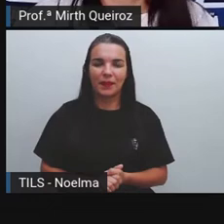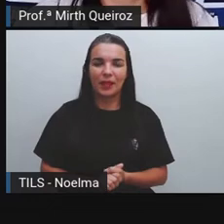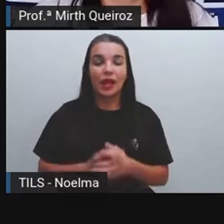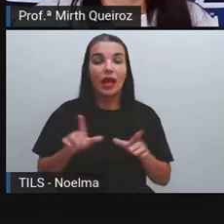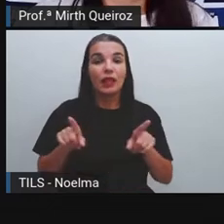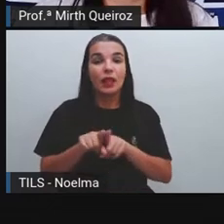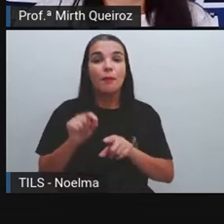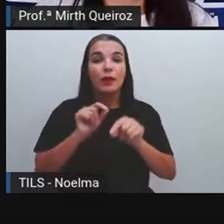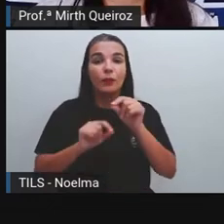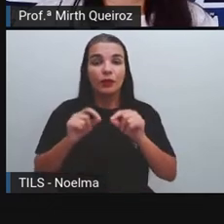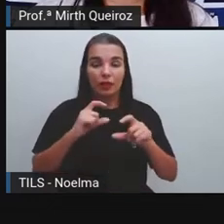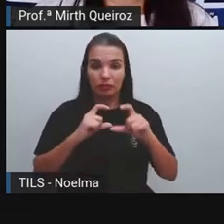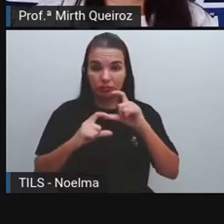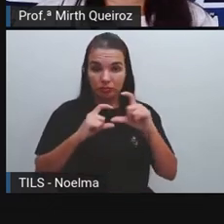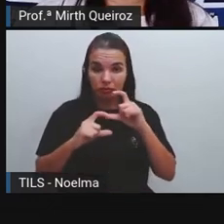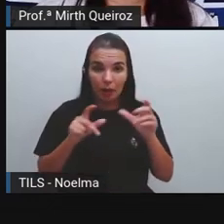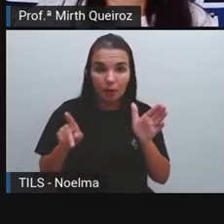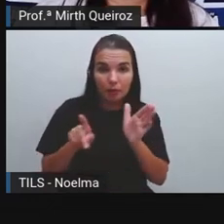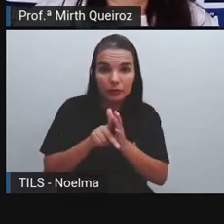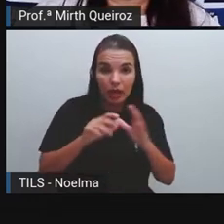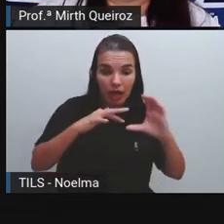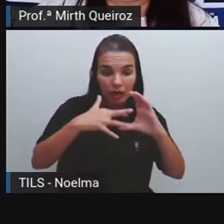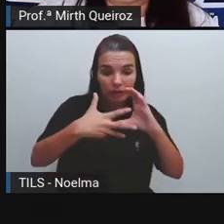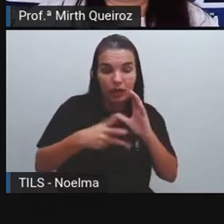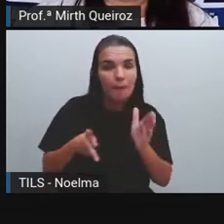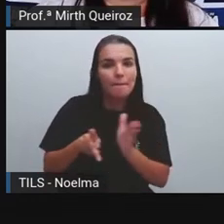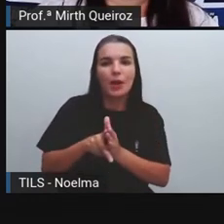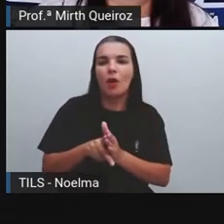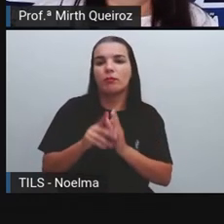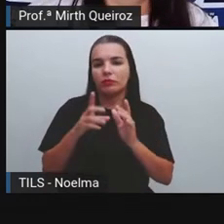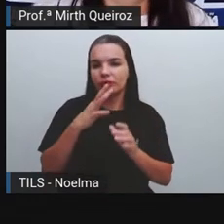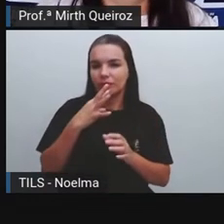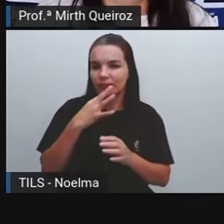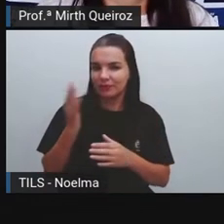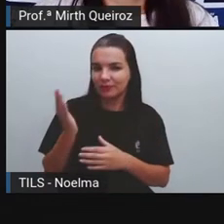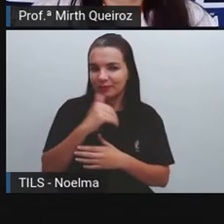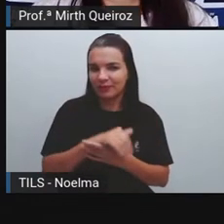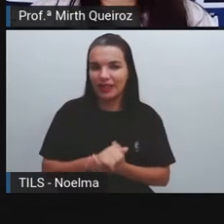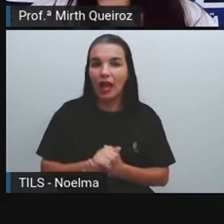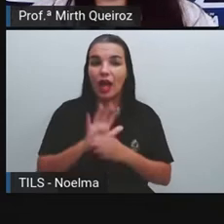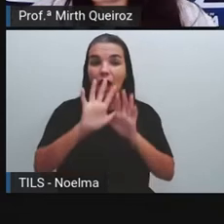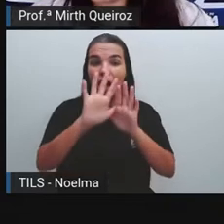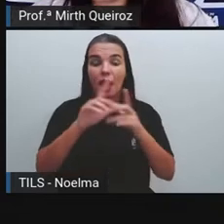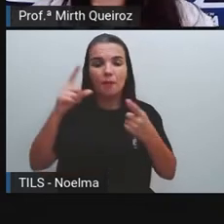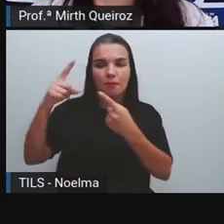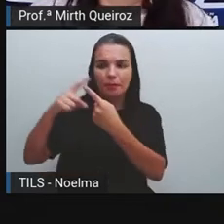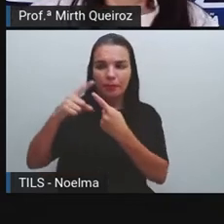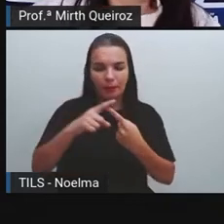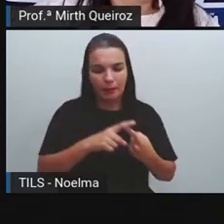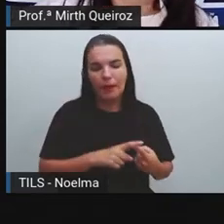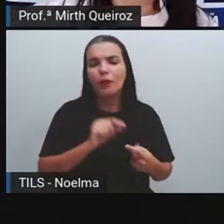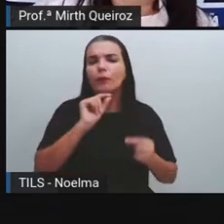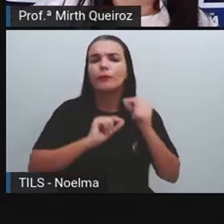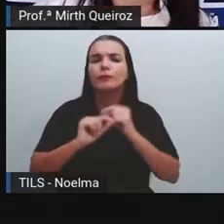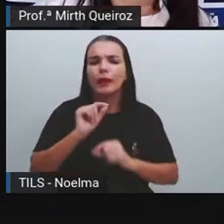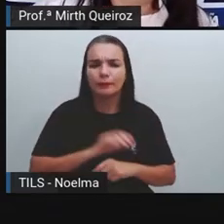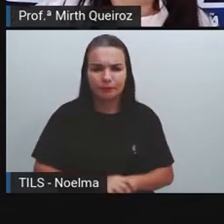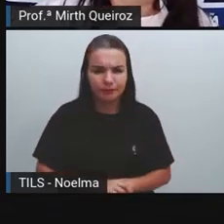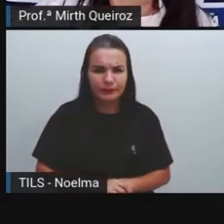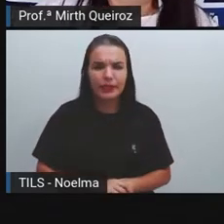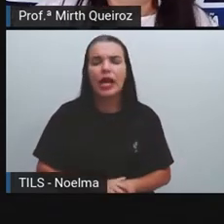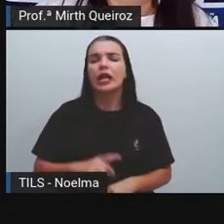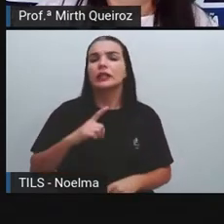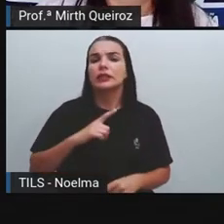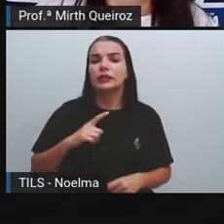Elas possuem características específicas. Vamos conhecer? Primeiro, os balões. Os balões vão estar